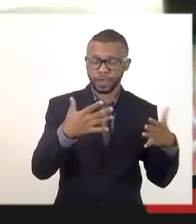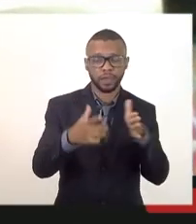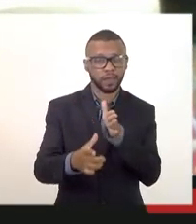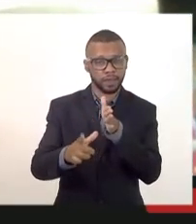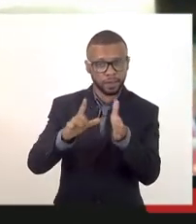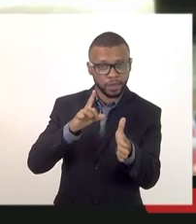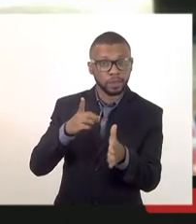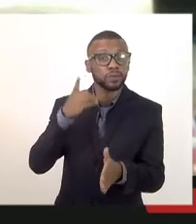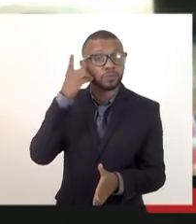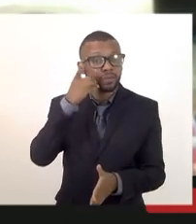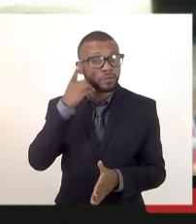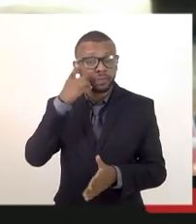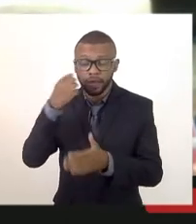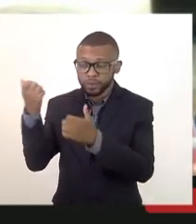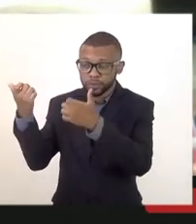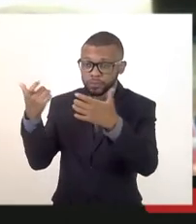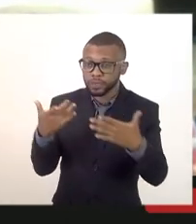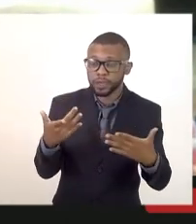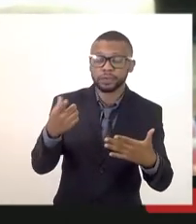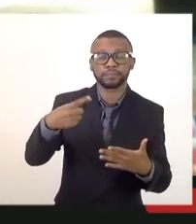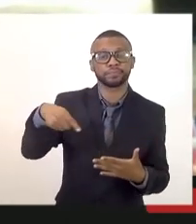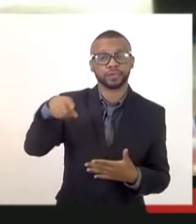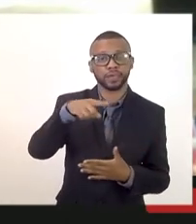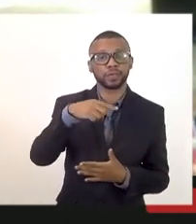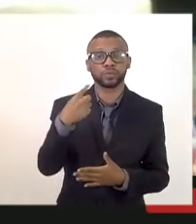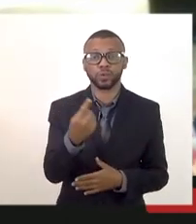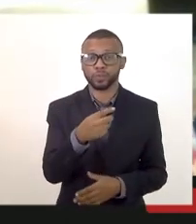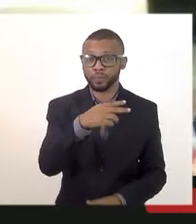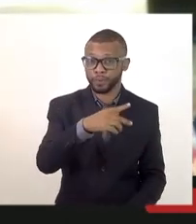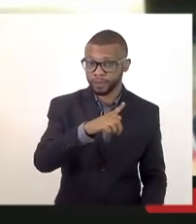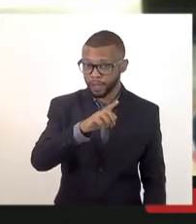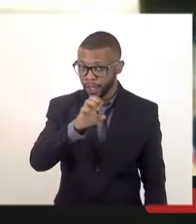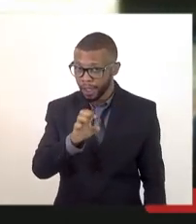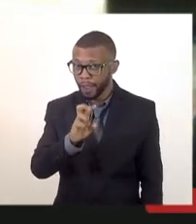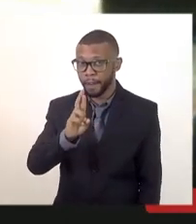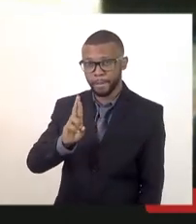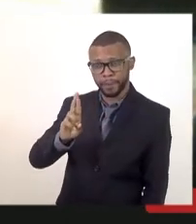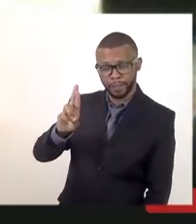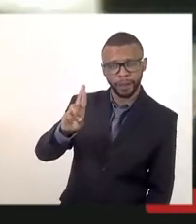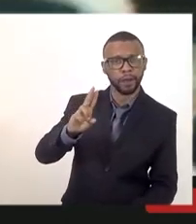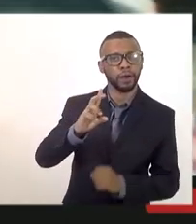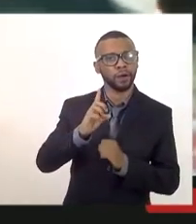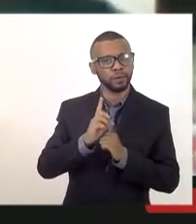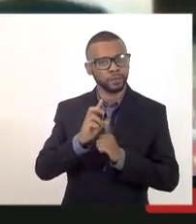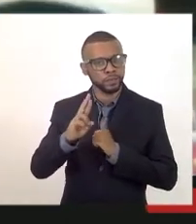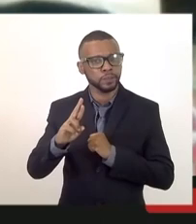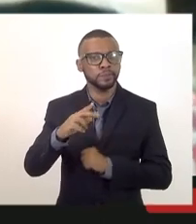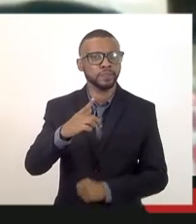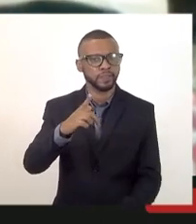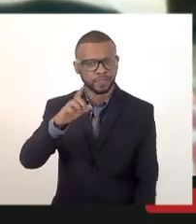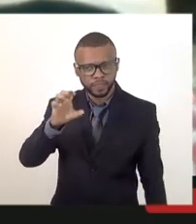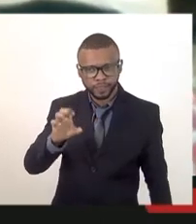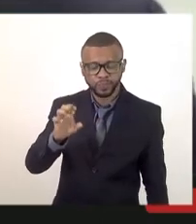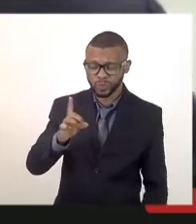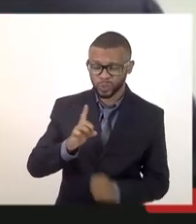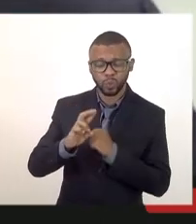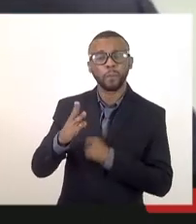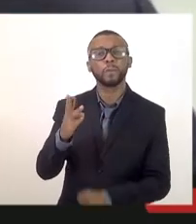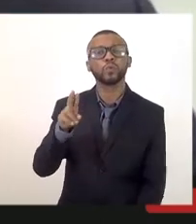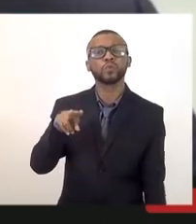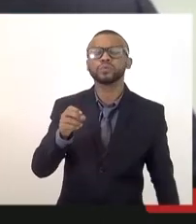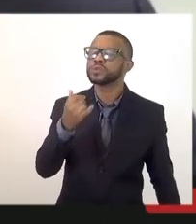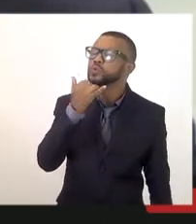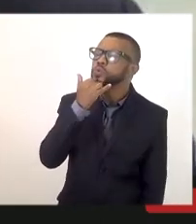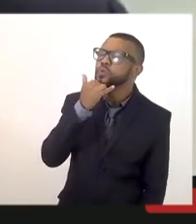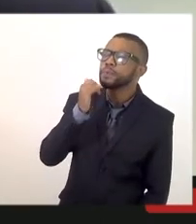deputados para o nosso procurador do estado aqui representando a procuradoria geral o doutor Bruno coronel Leandro só fazer